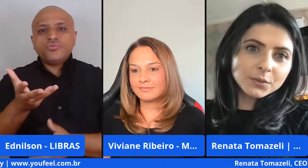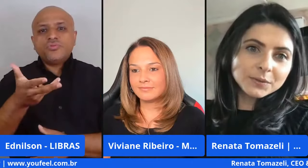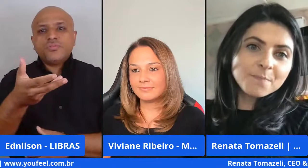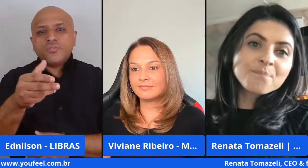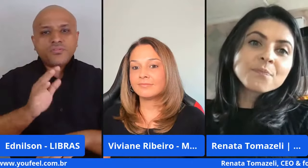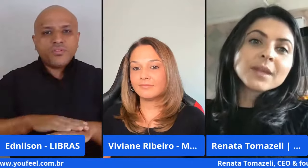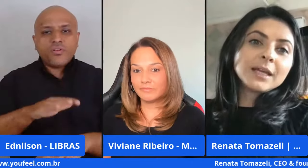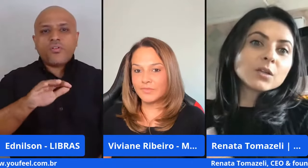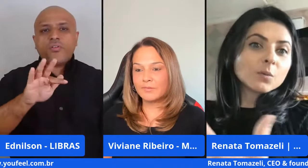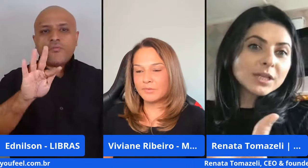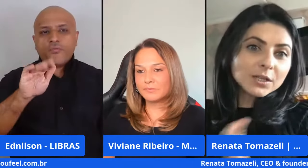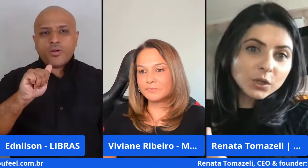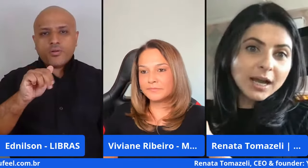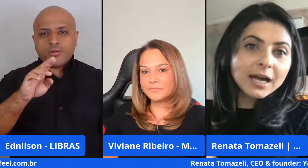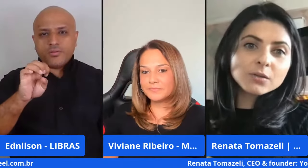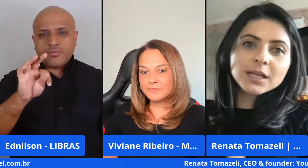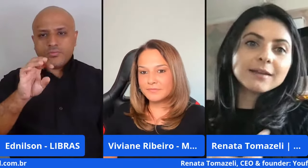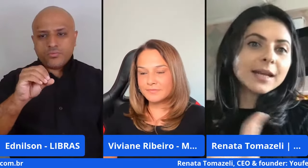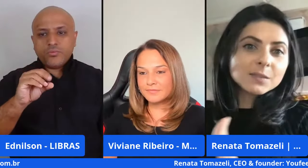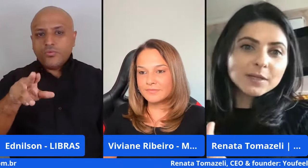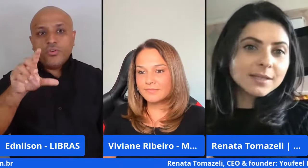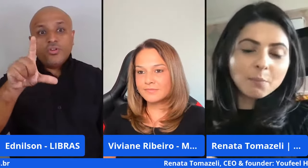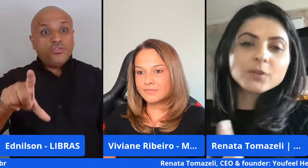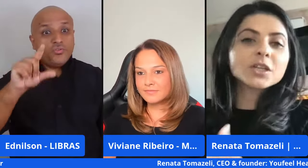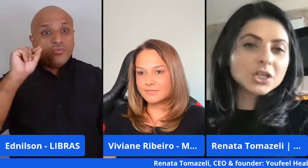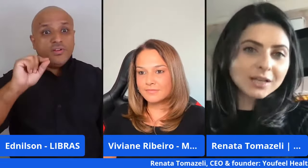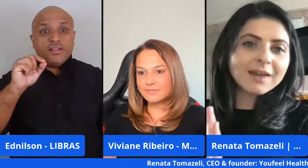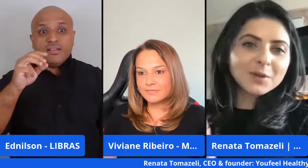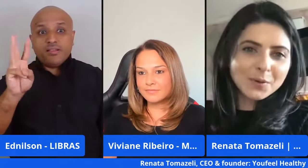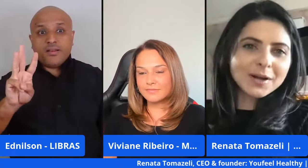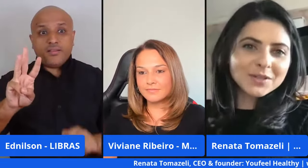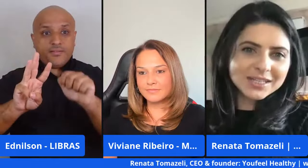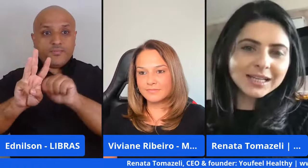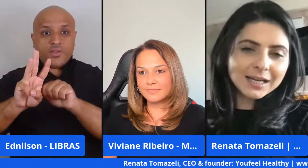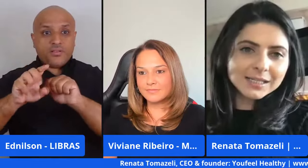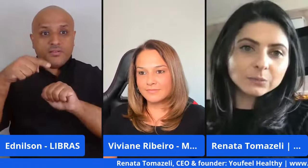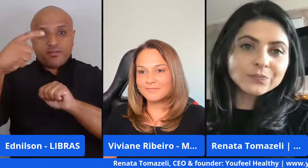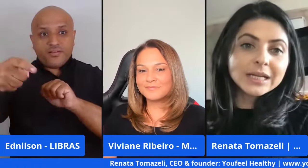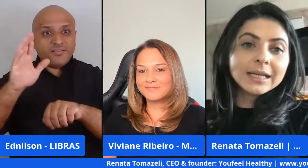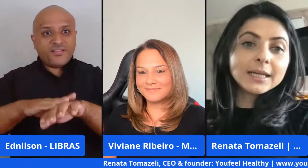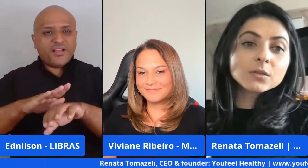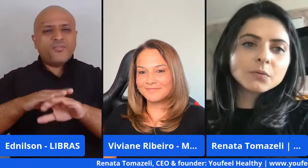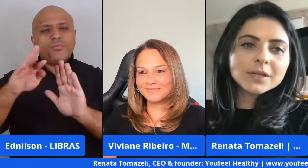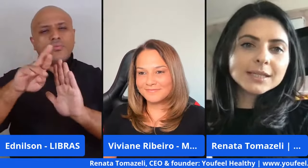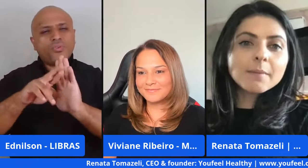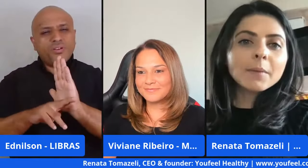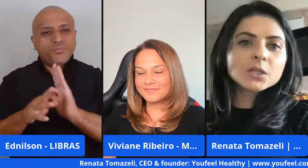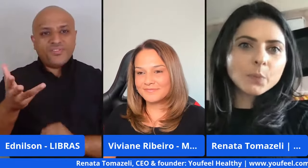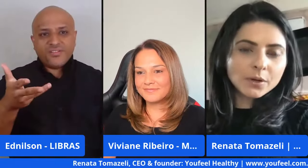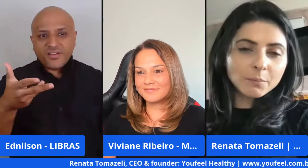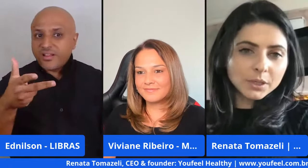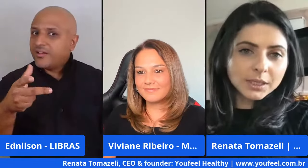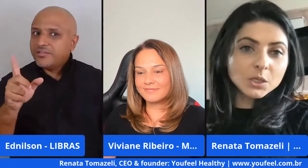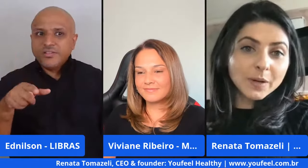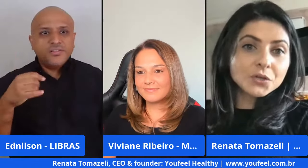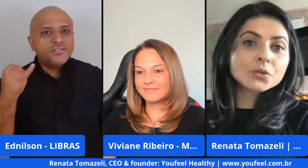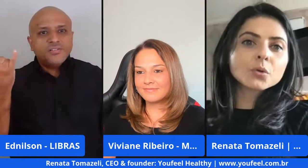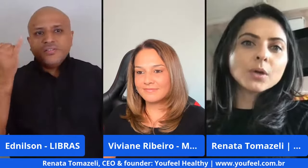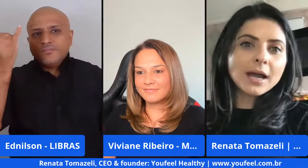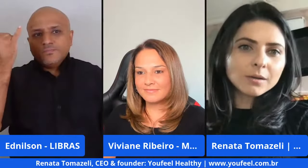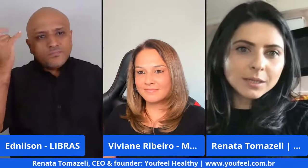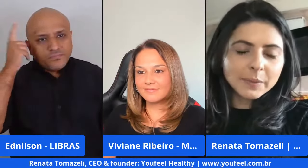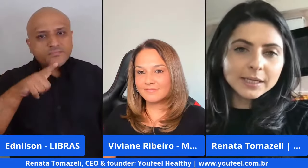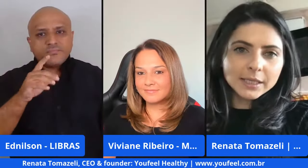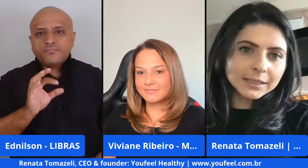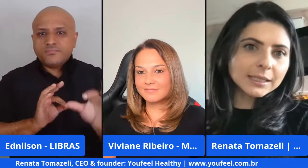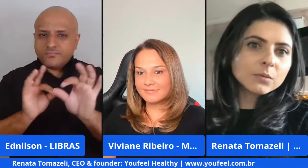Founder Institute e nós fomos selecionados e aí três meses depois a gente já estava no programa de aceleração e isso foi extremamente importante para a gente